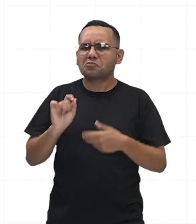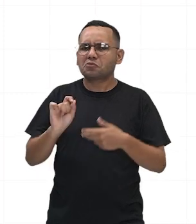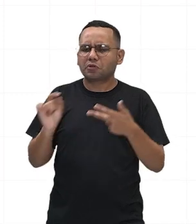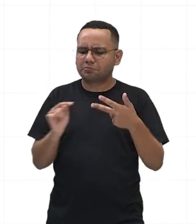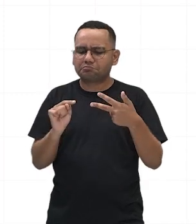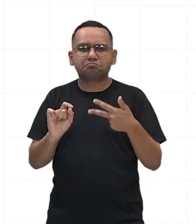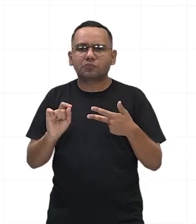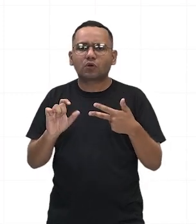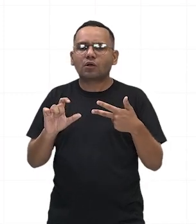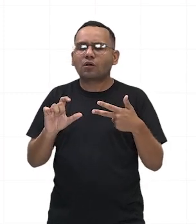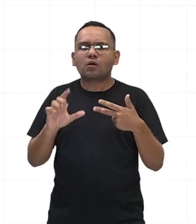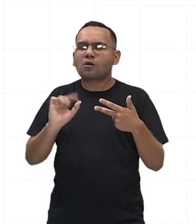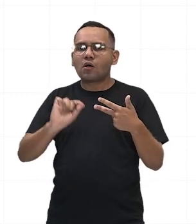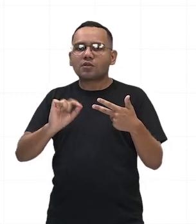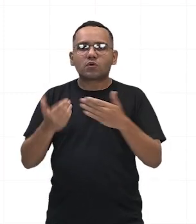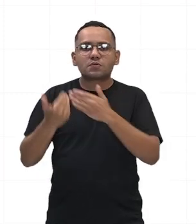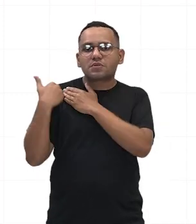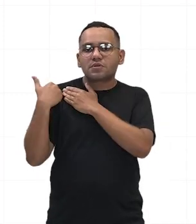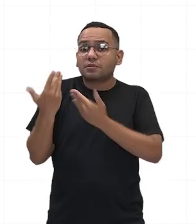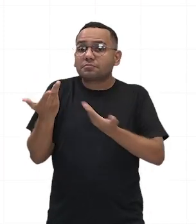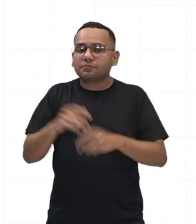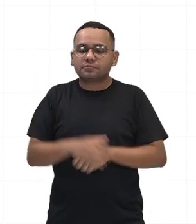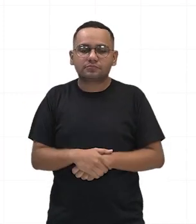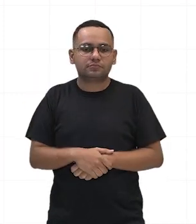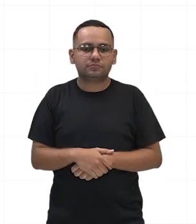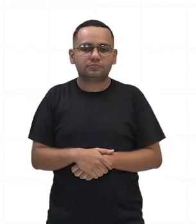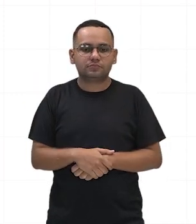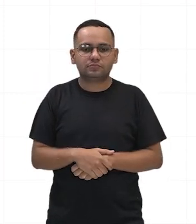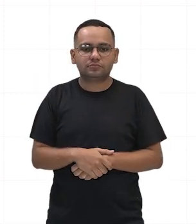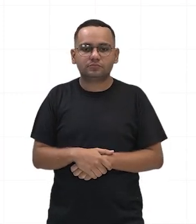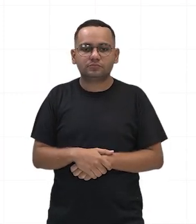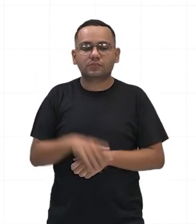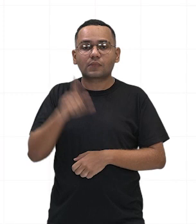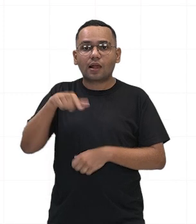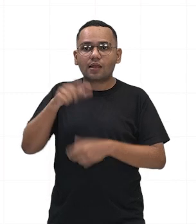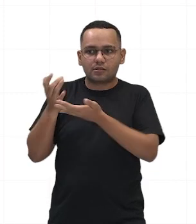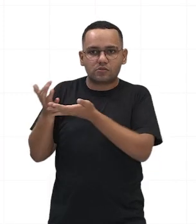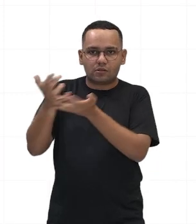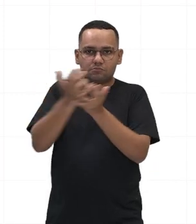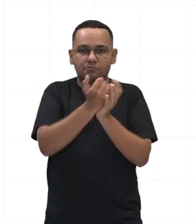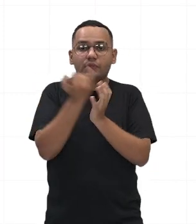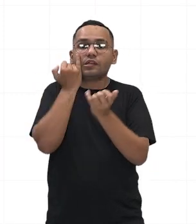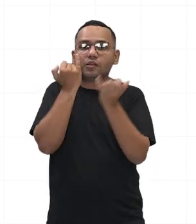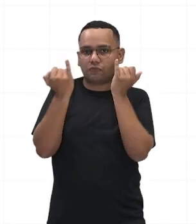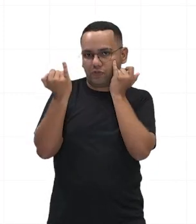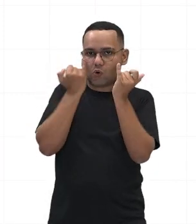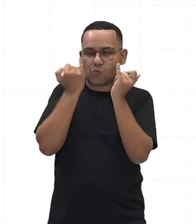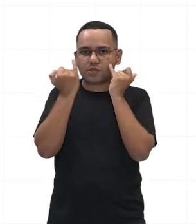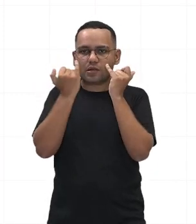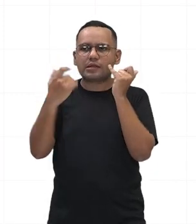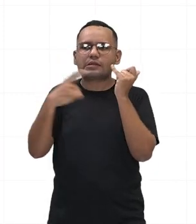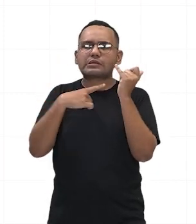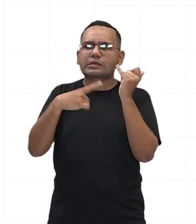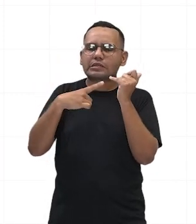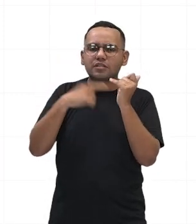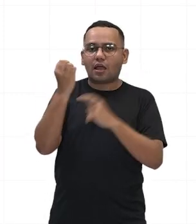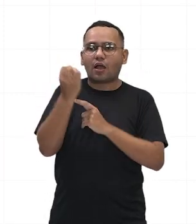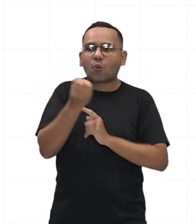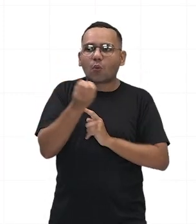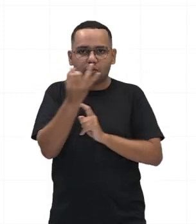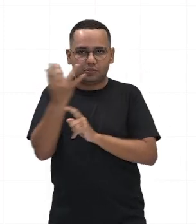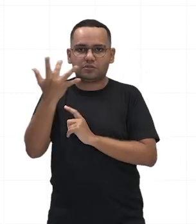É aquele que realiza o recenseamento. O que é isso, professor? É aquele que faz a contagem das pessoas,